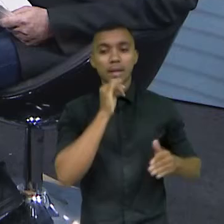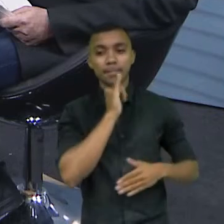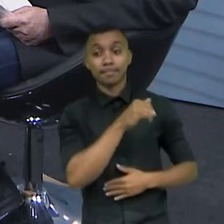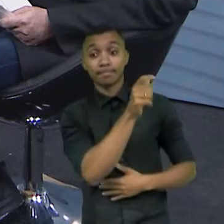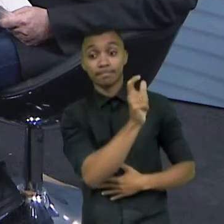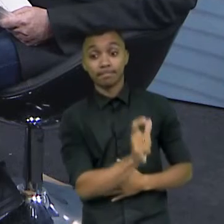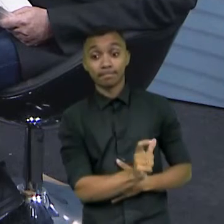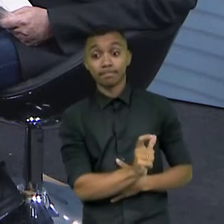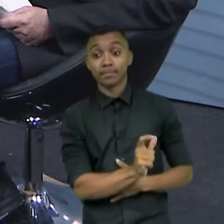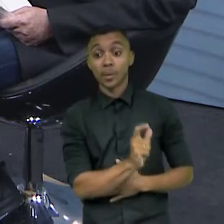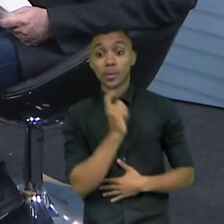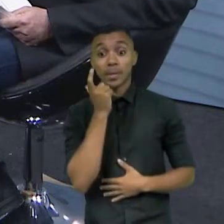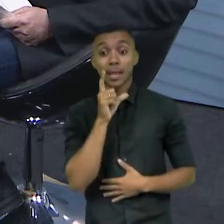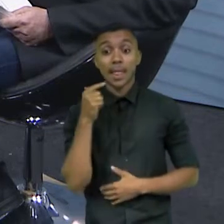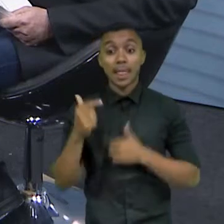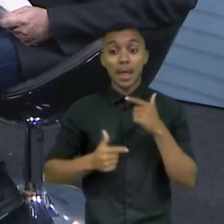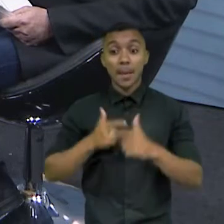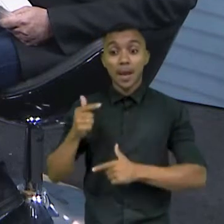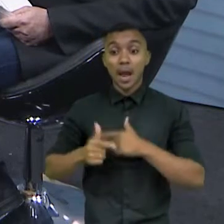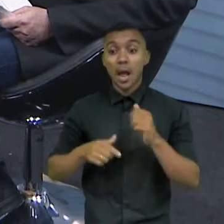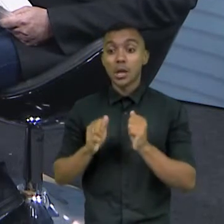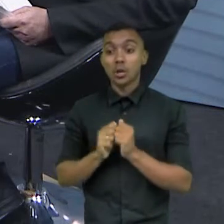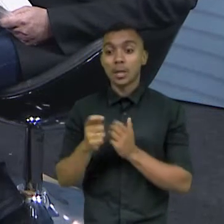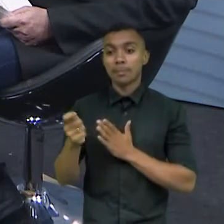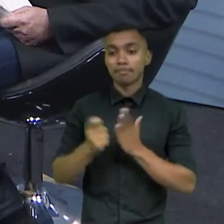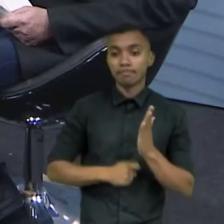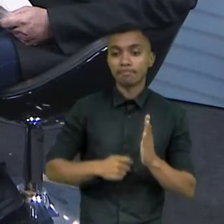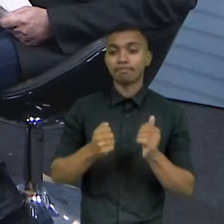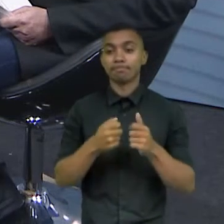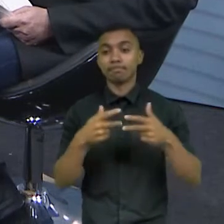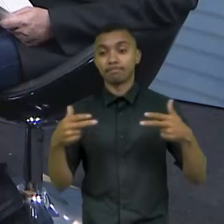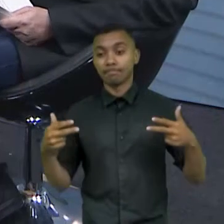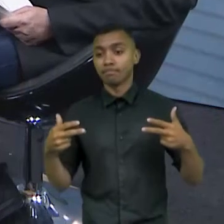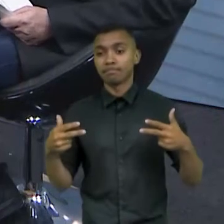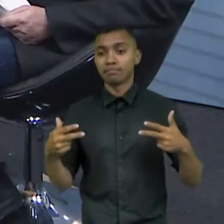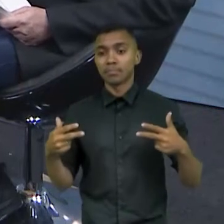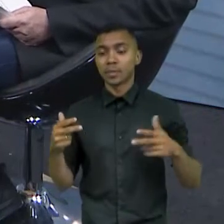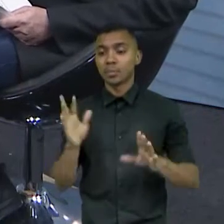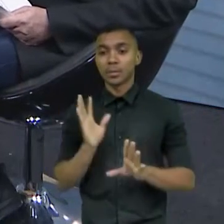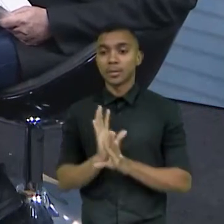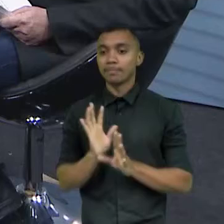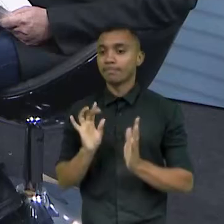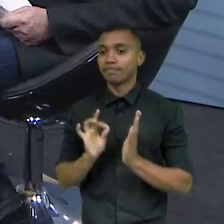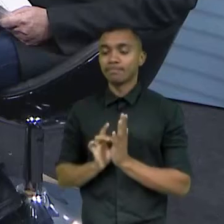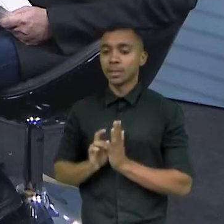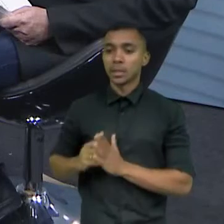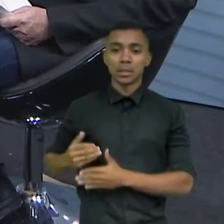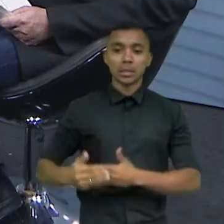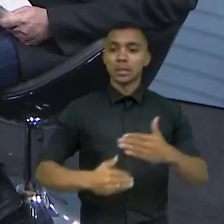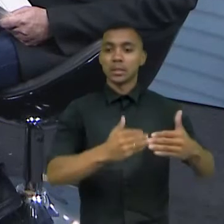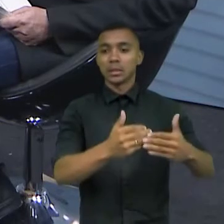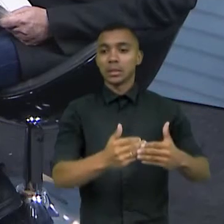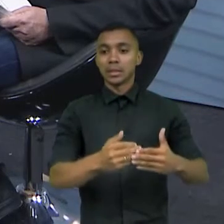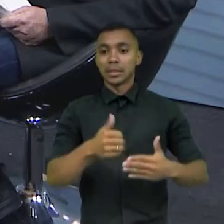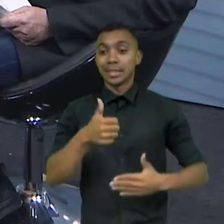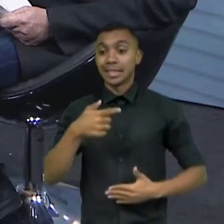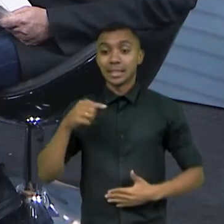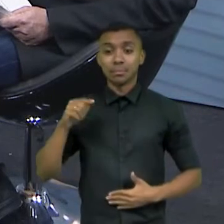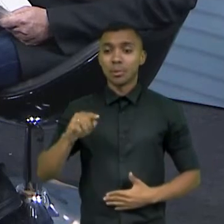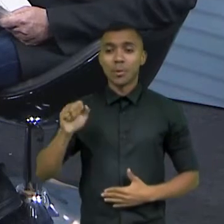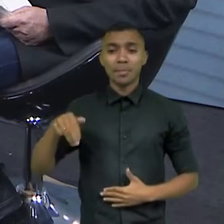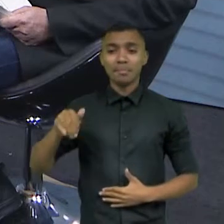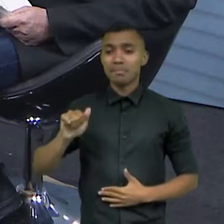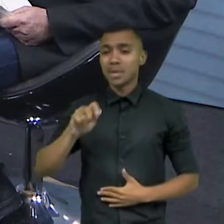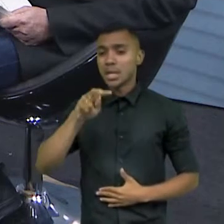ter um emprego físico, com carteira assinada. Porque isso não vai ser mais possível. Você não vai empregar 17 milhões de pessoas.